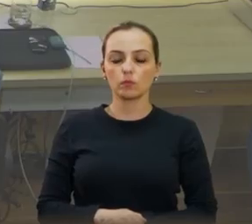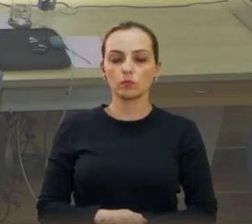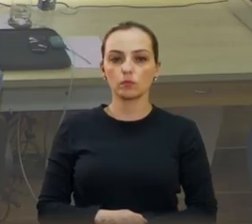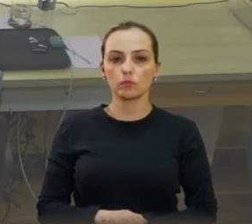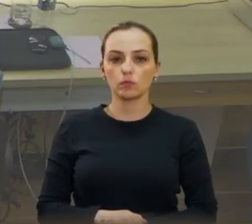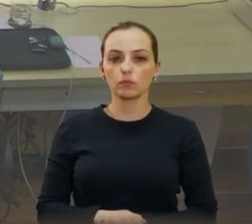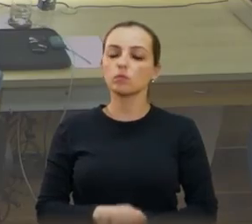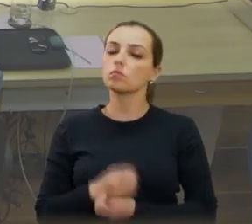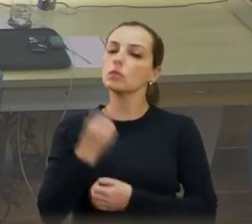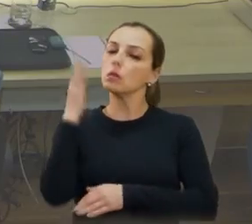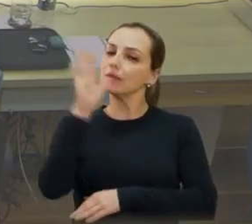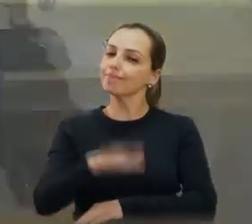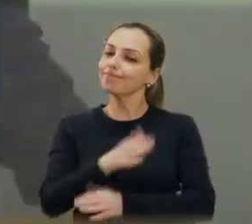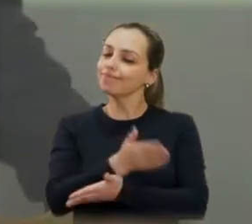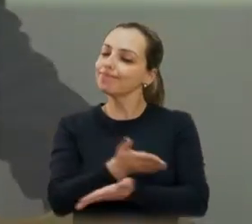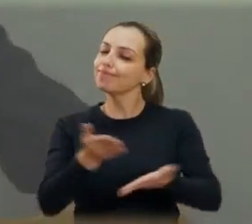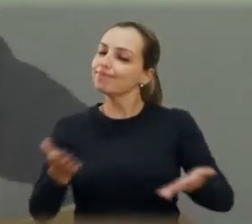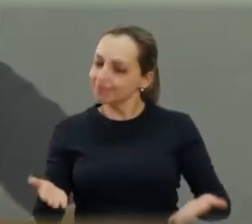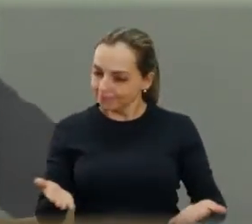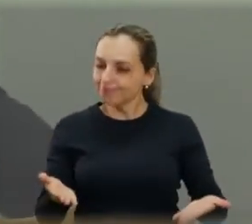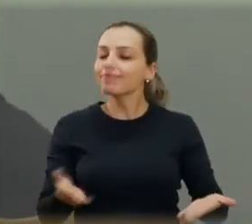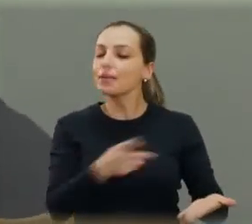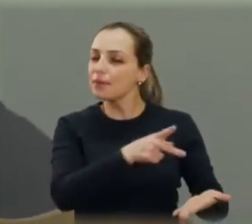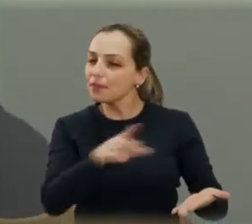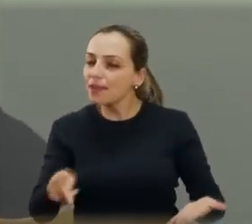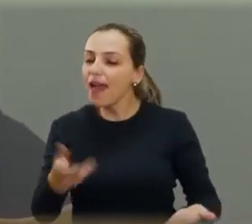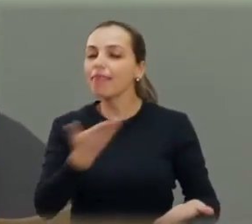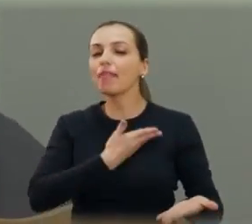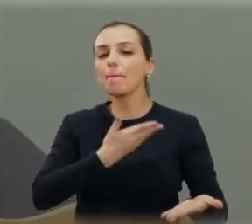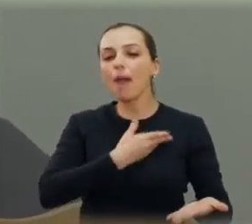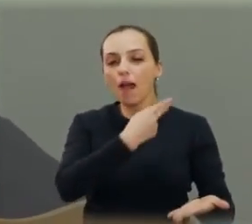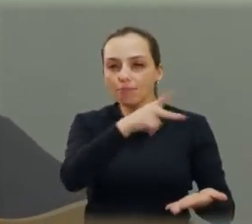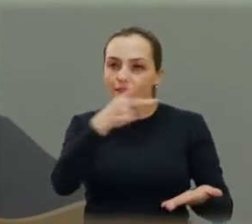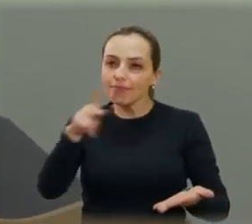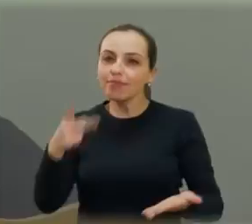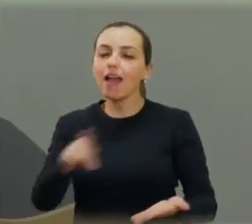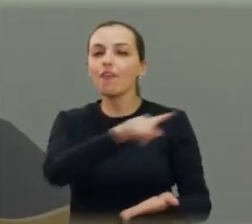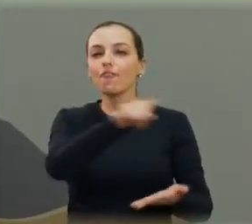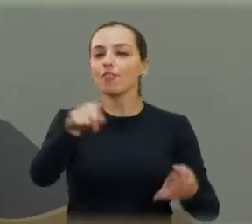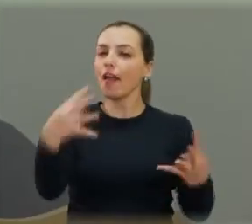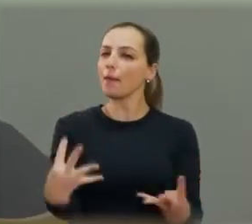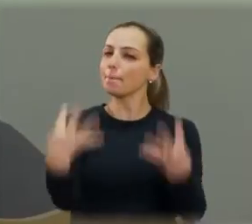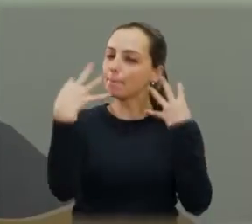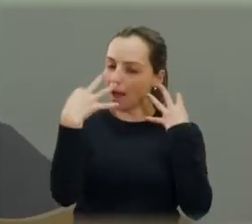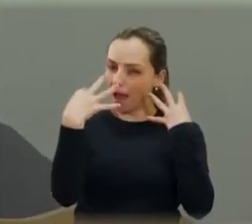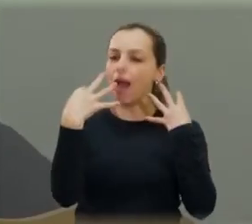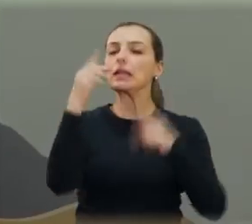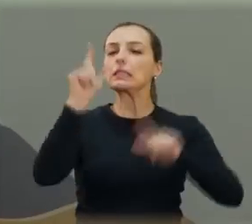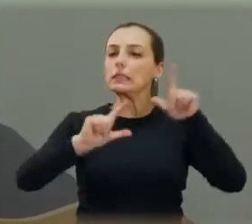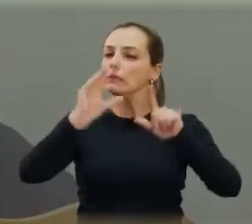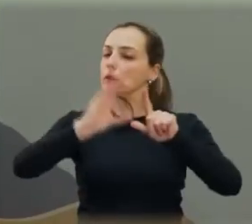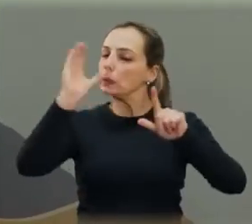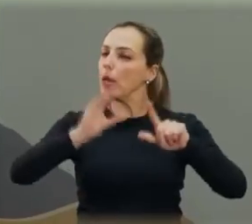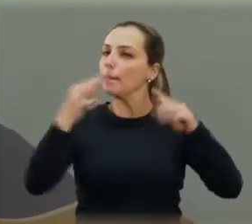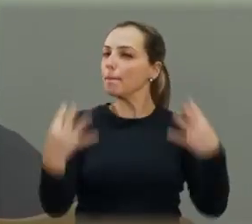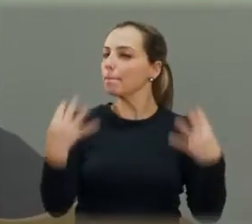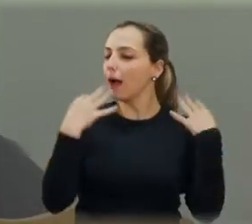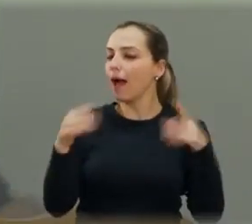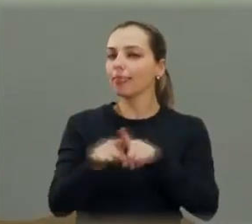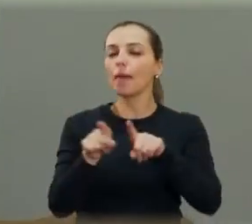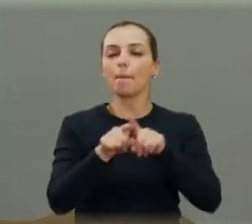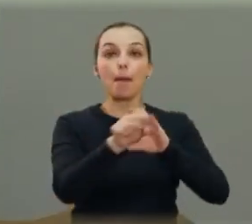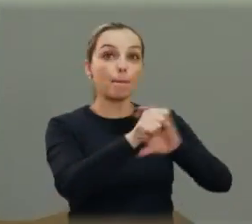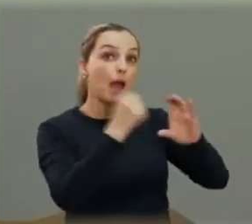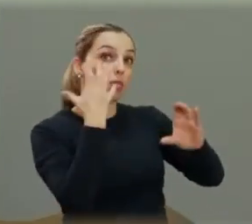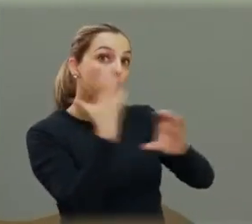Bom, boa tarde, presidente. Boa tarde a todos os nobres colegas, a todos que nos assistem nesse momento pela TV Câmara, pelo Facebook,